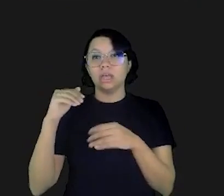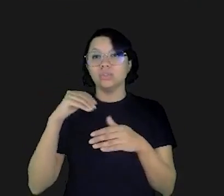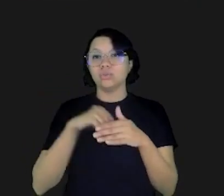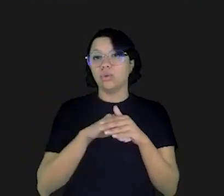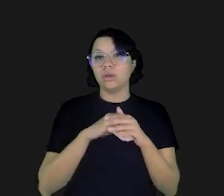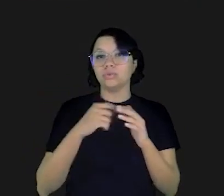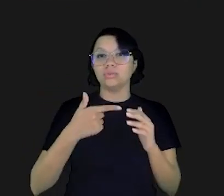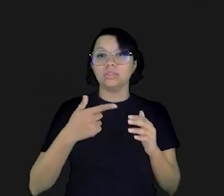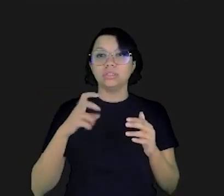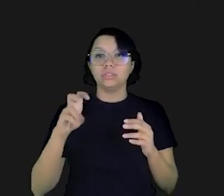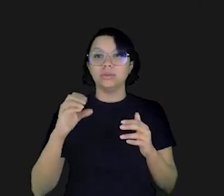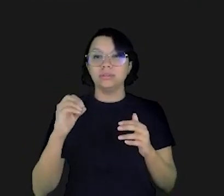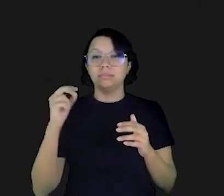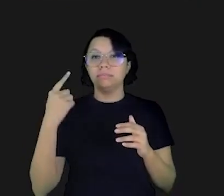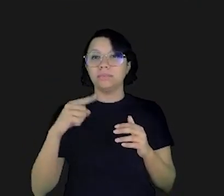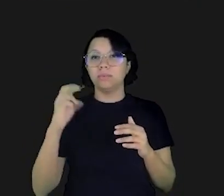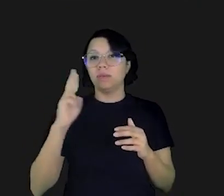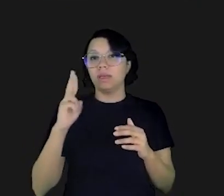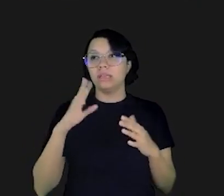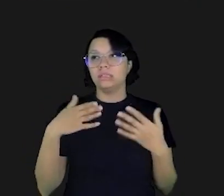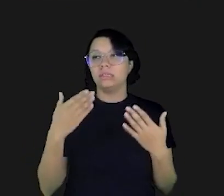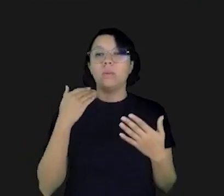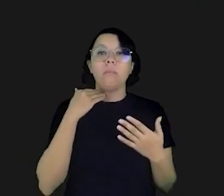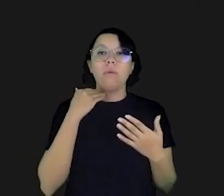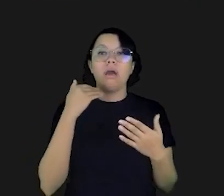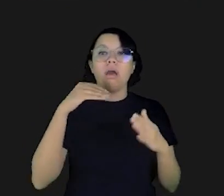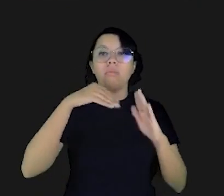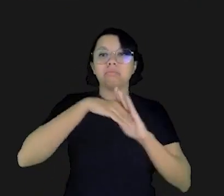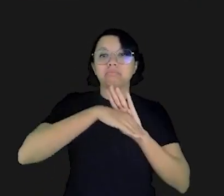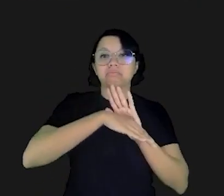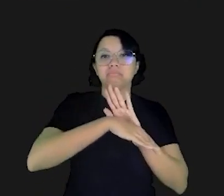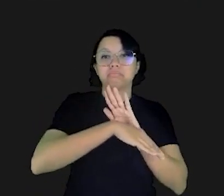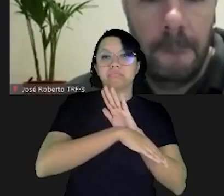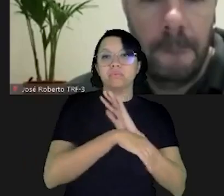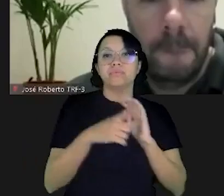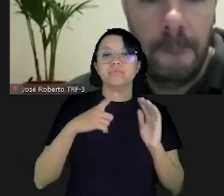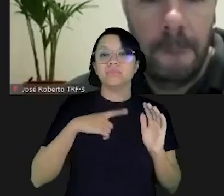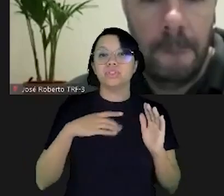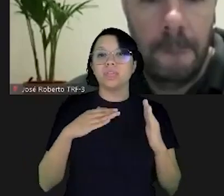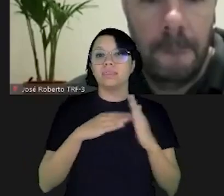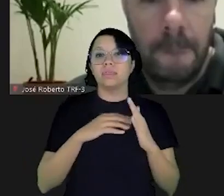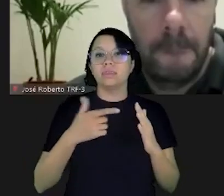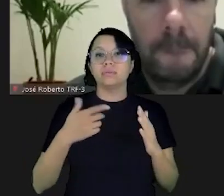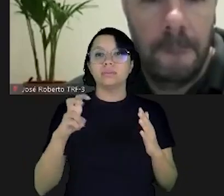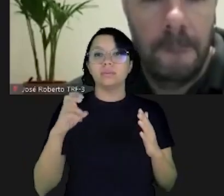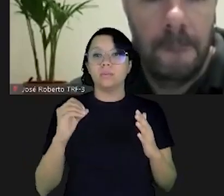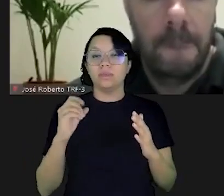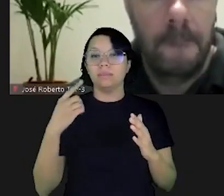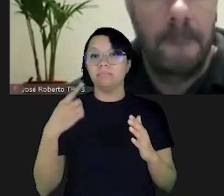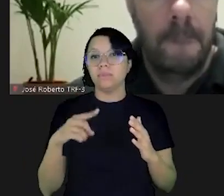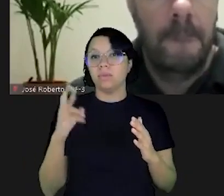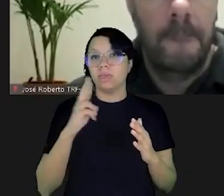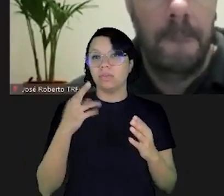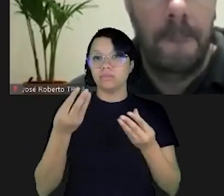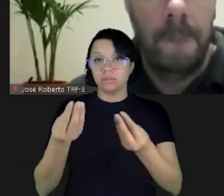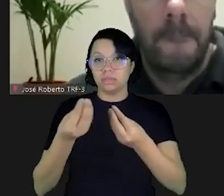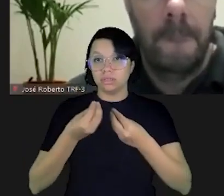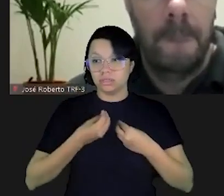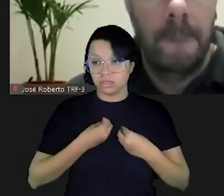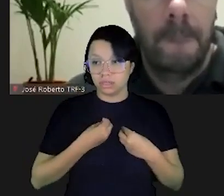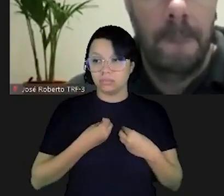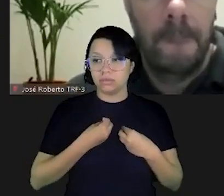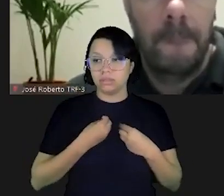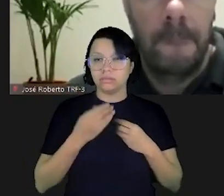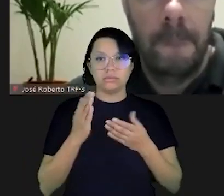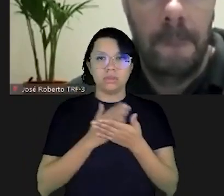250 mil reais então se um banco fale e você tinha ali aplicado até 250 mil reais